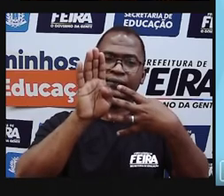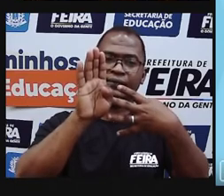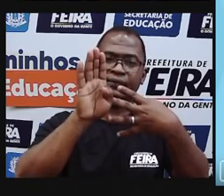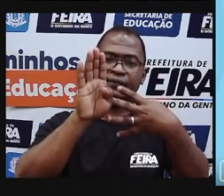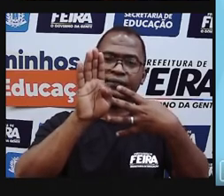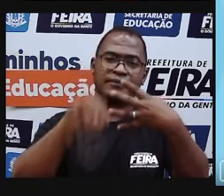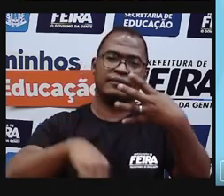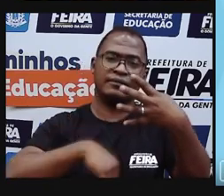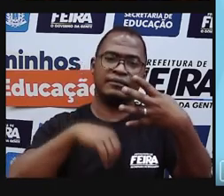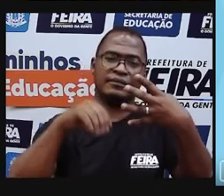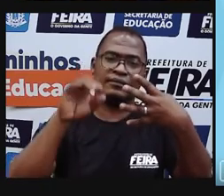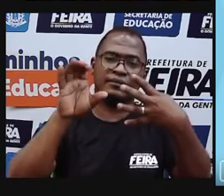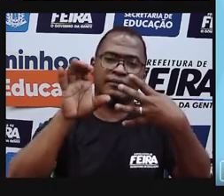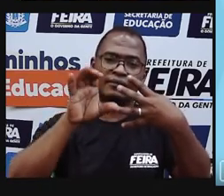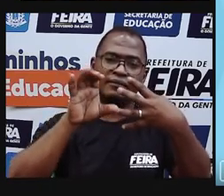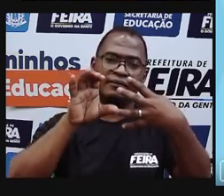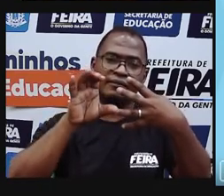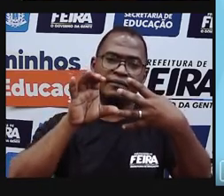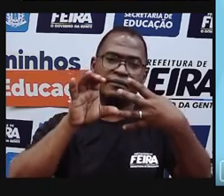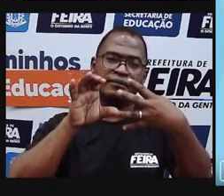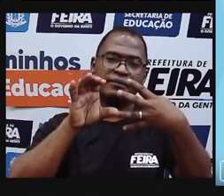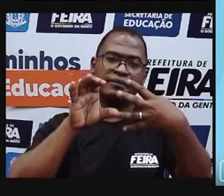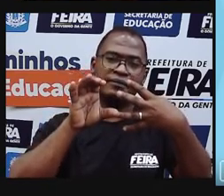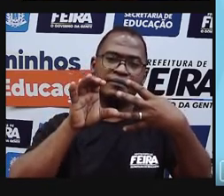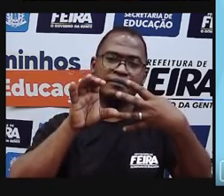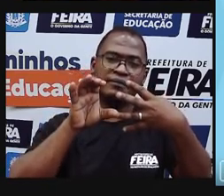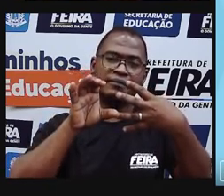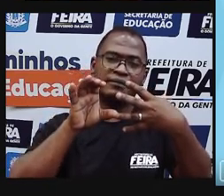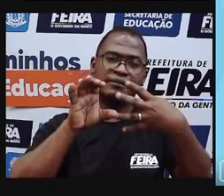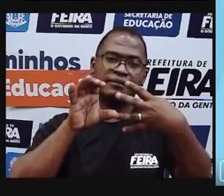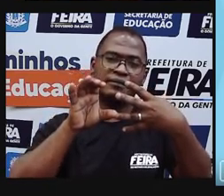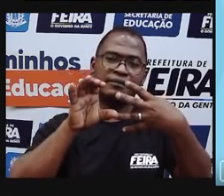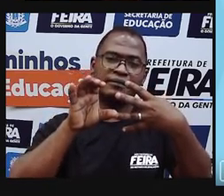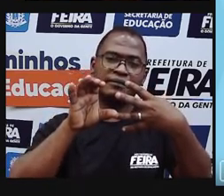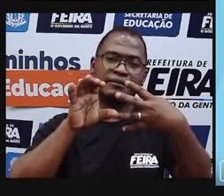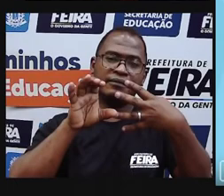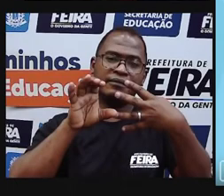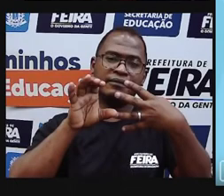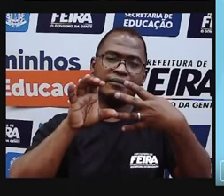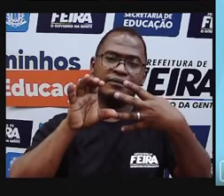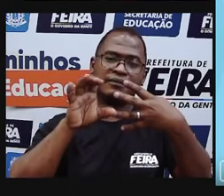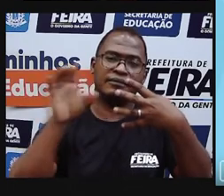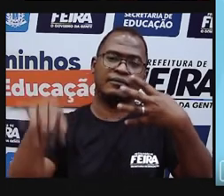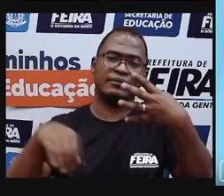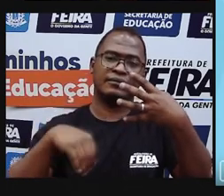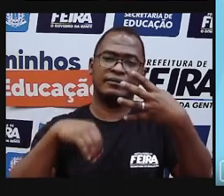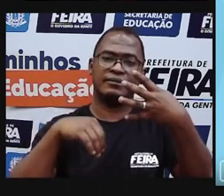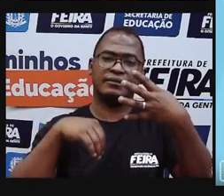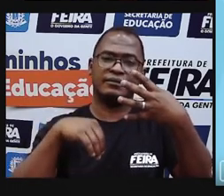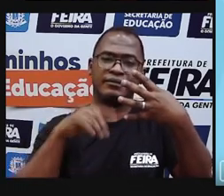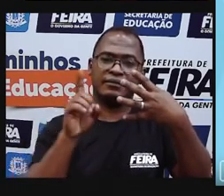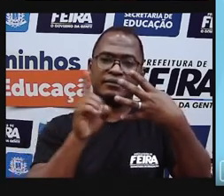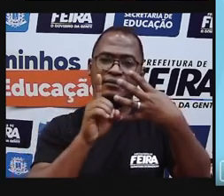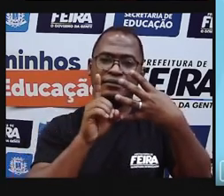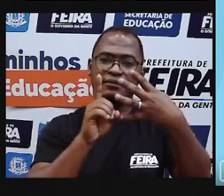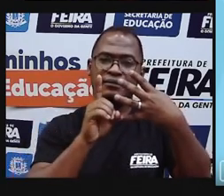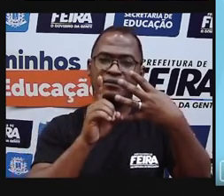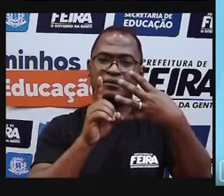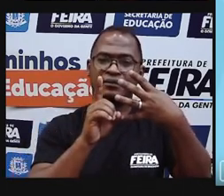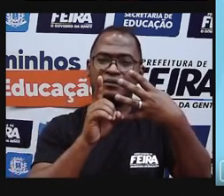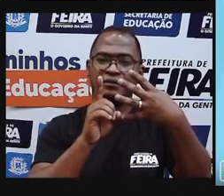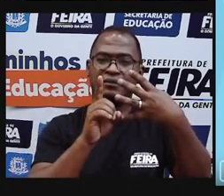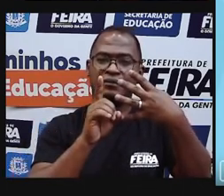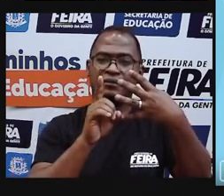uma unidade. Onze? Não. Letra C, quatro unidades, quarenta? Não. E letra D,